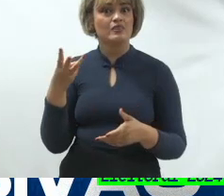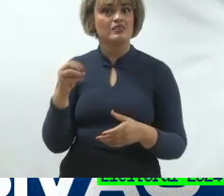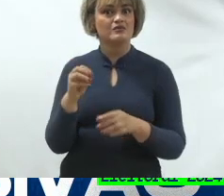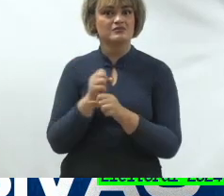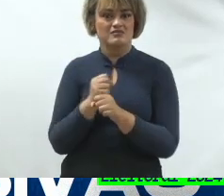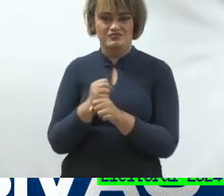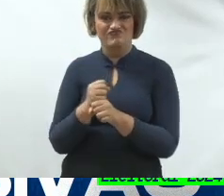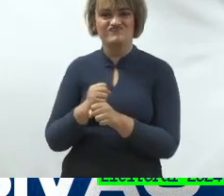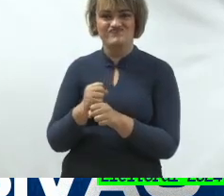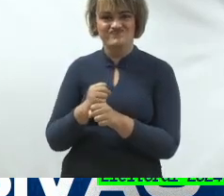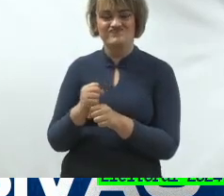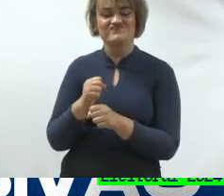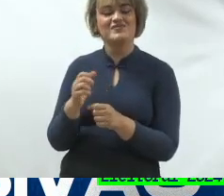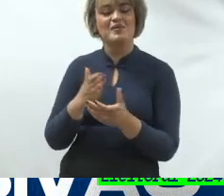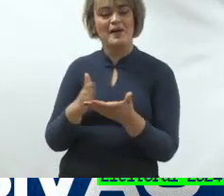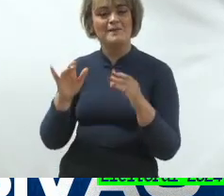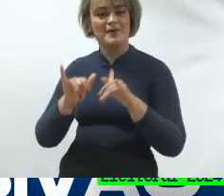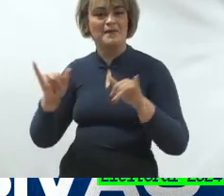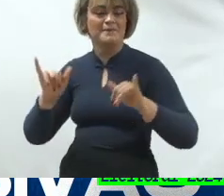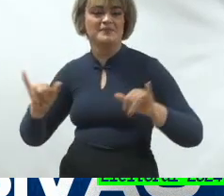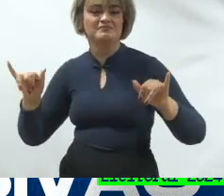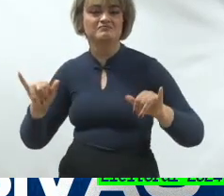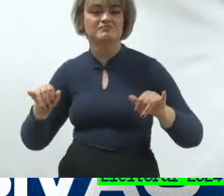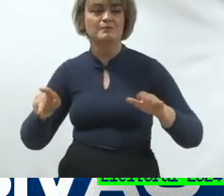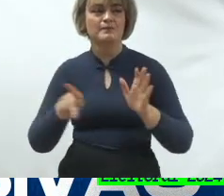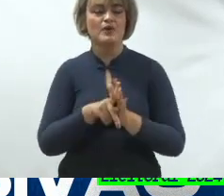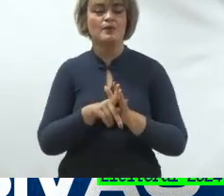94 numa campanha presidencial vitoriosa.